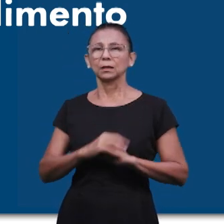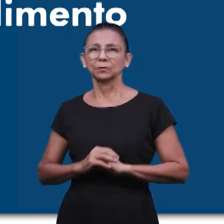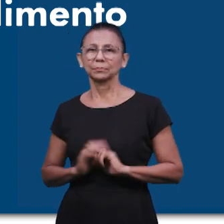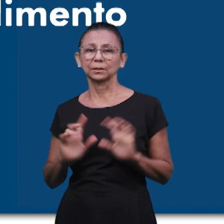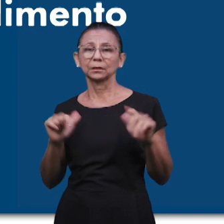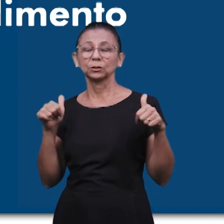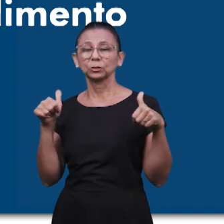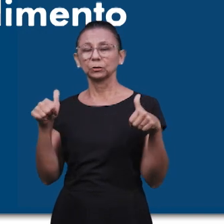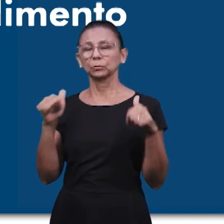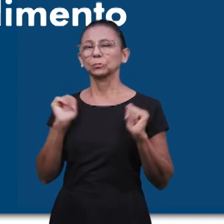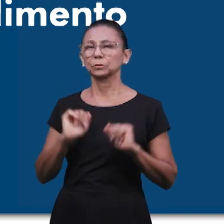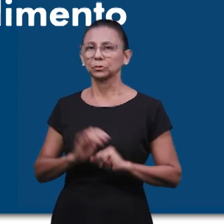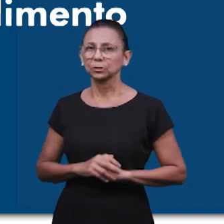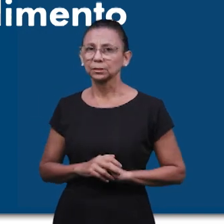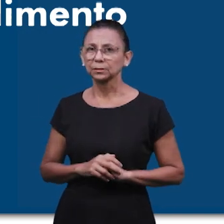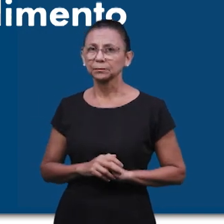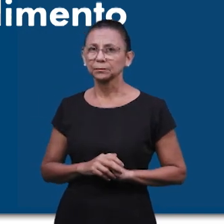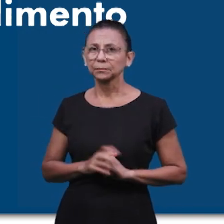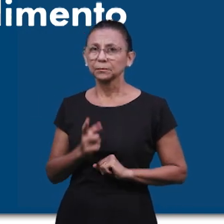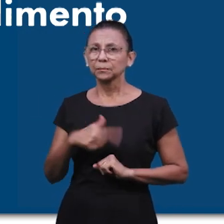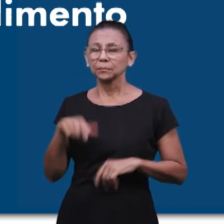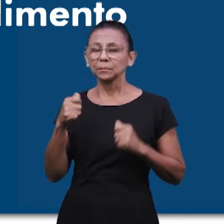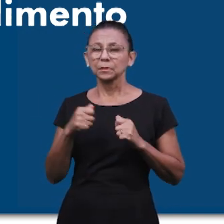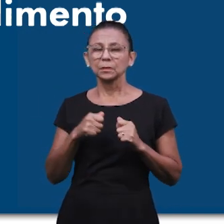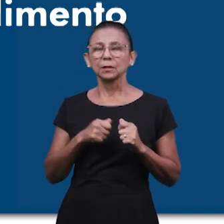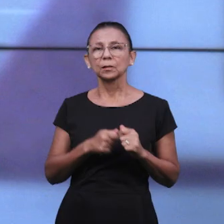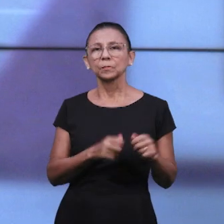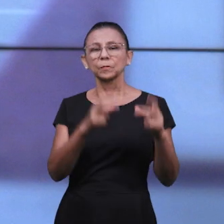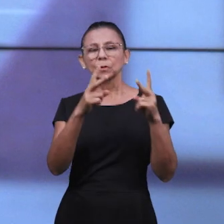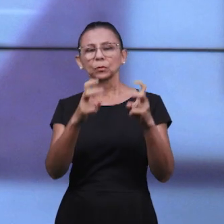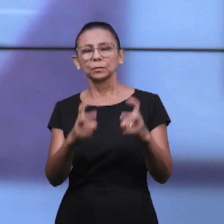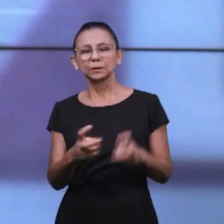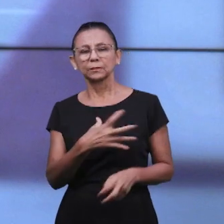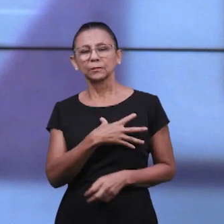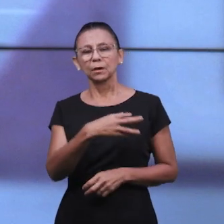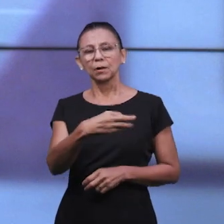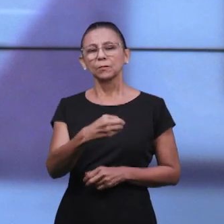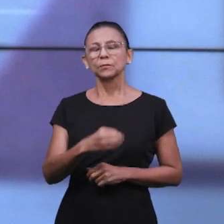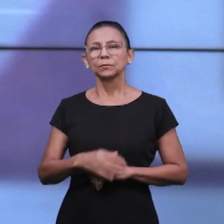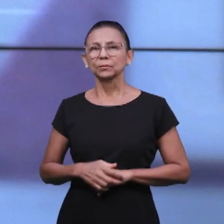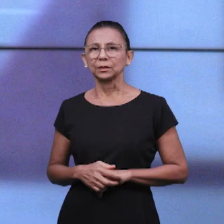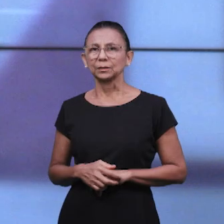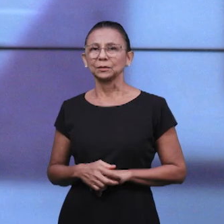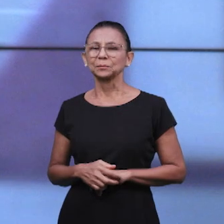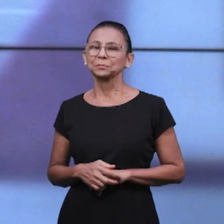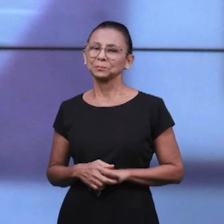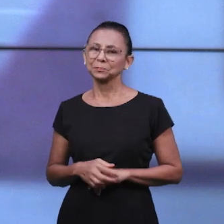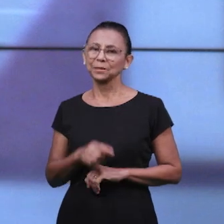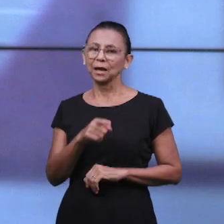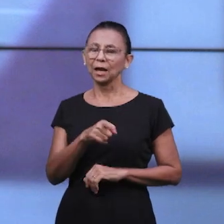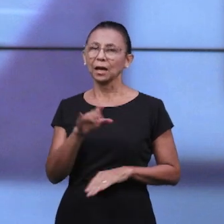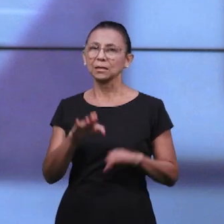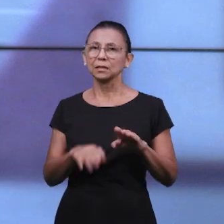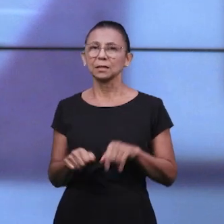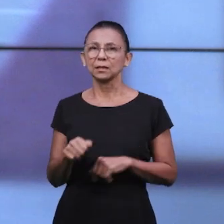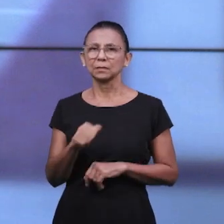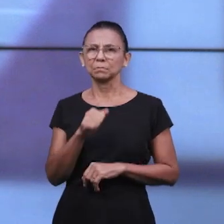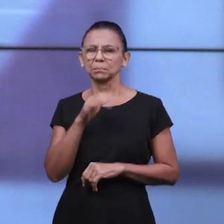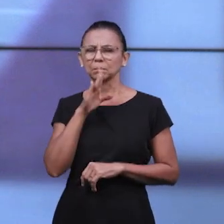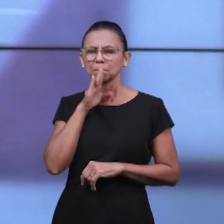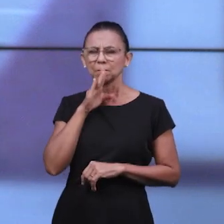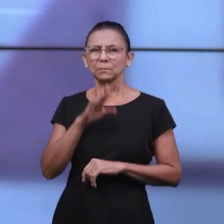diferentes manifestações que chamam nossa atenção e mostram que eles precisam de ajuda, como o silêncio, a